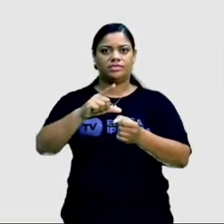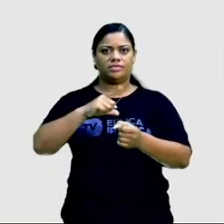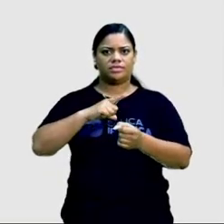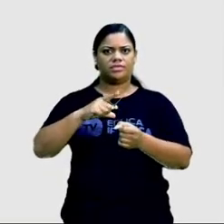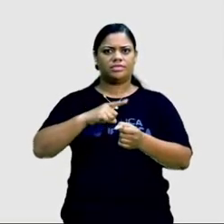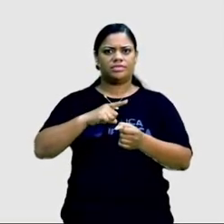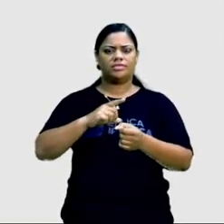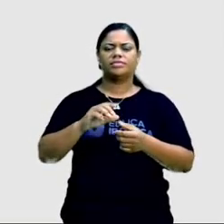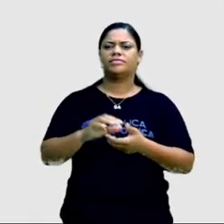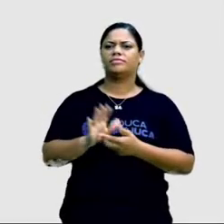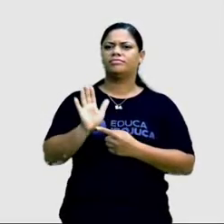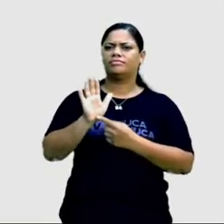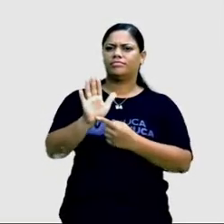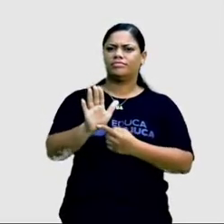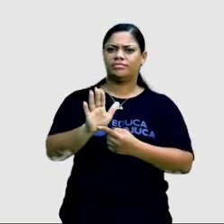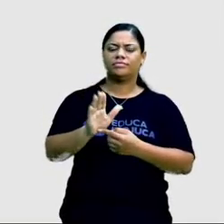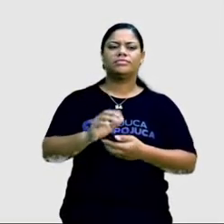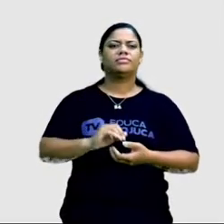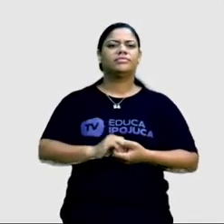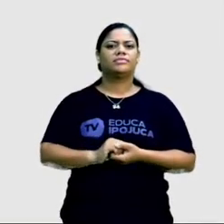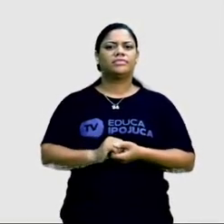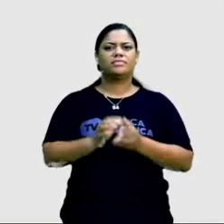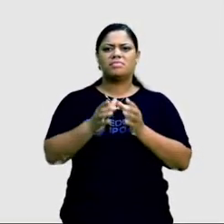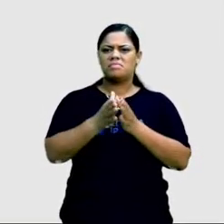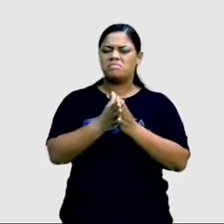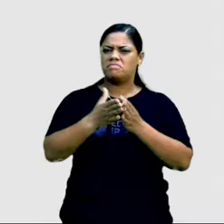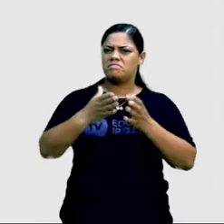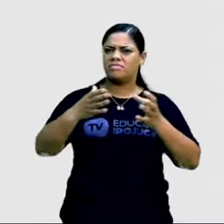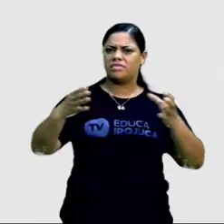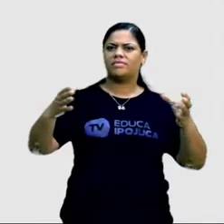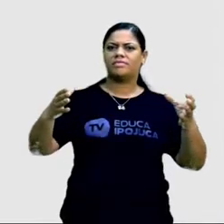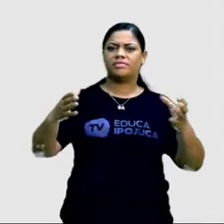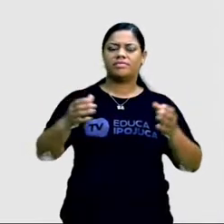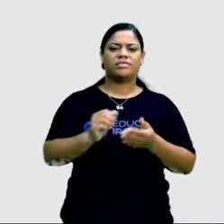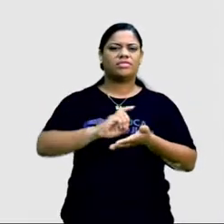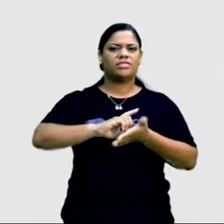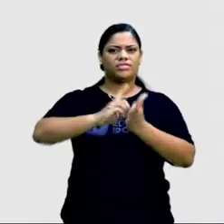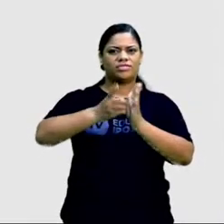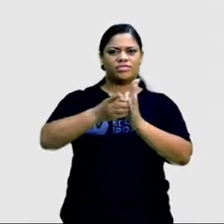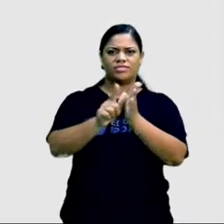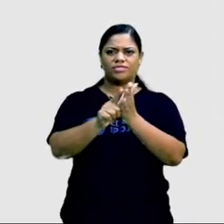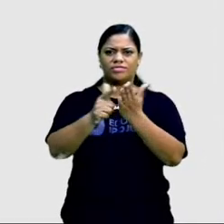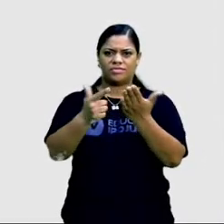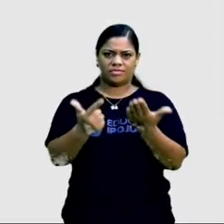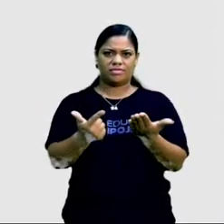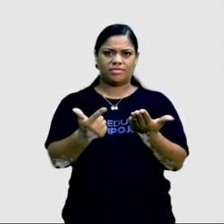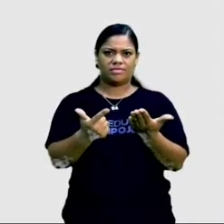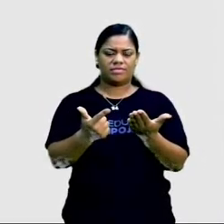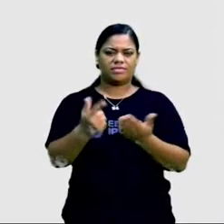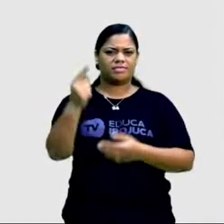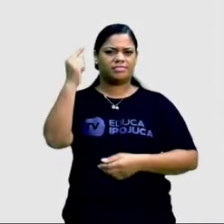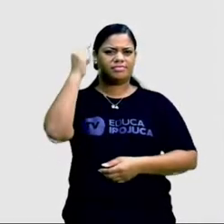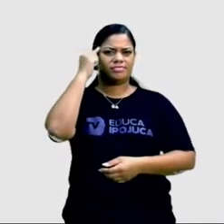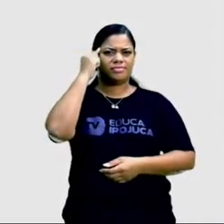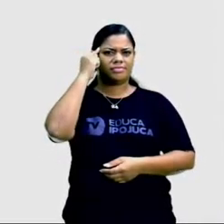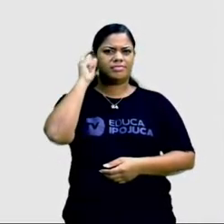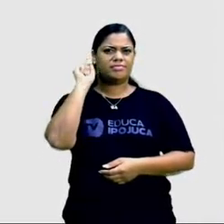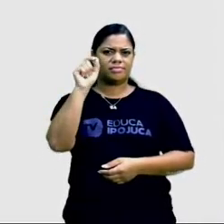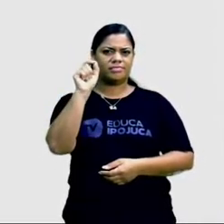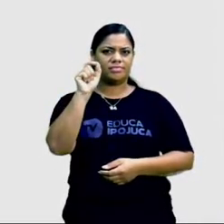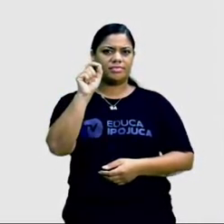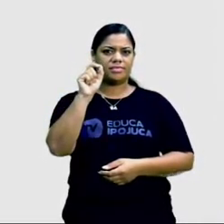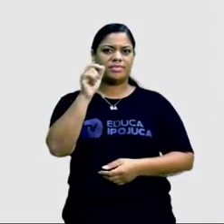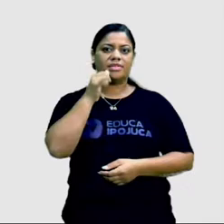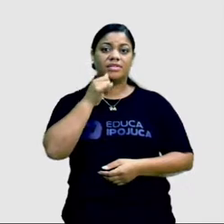abordagem mais complexa e extensa. Quando a gente lembra de gênero jornalístico, o primeiro gênero que vem à nossa mente geralmente é a